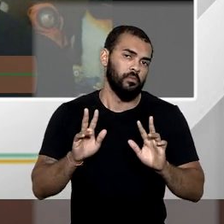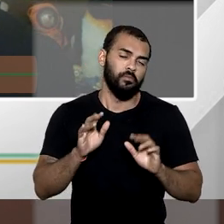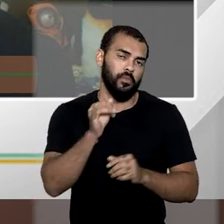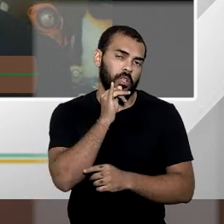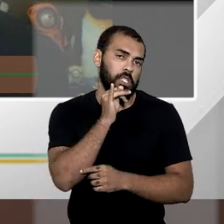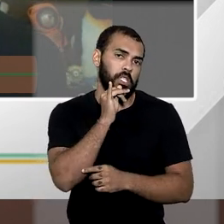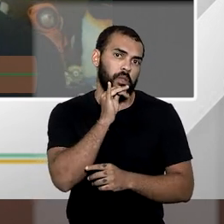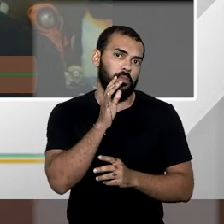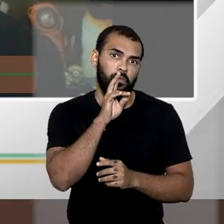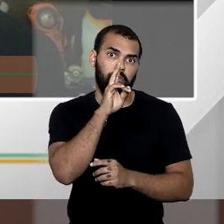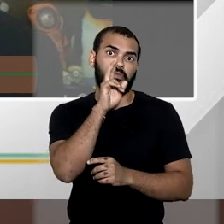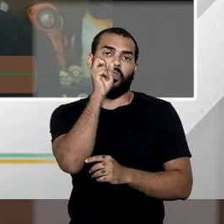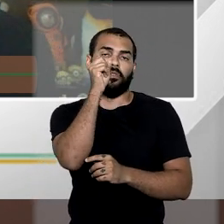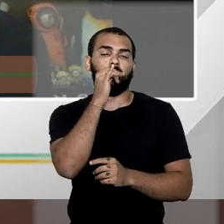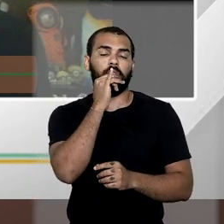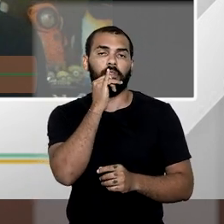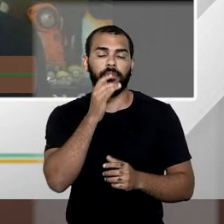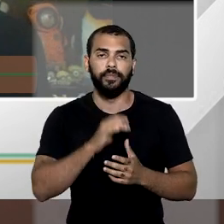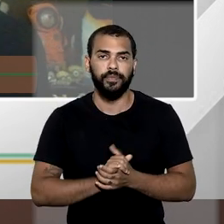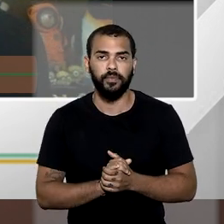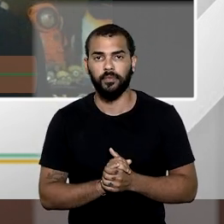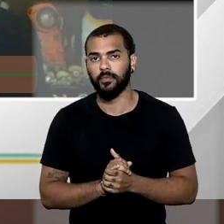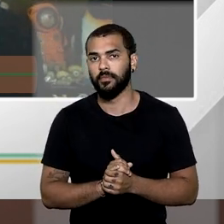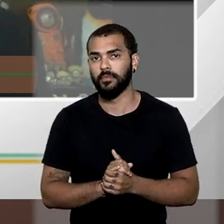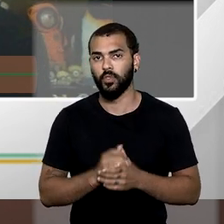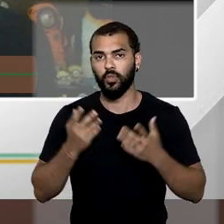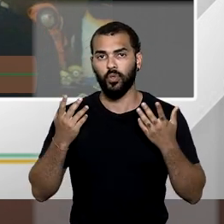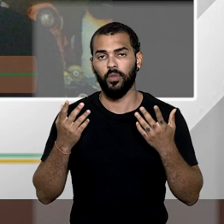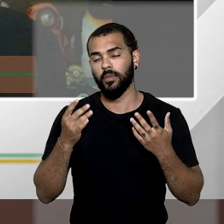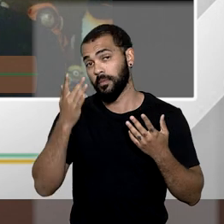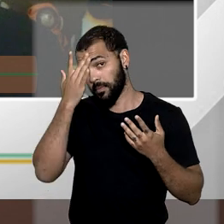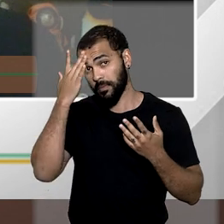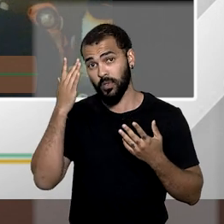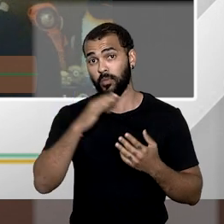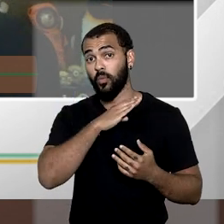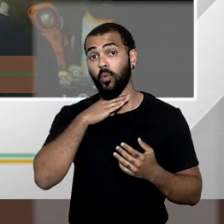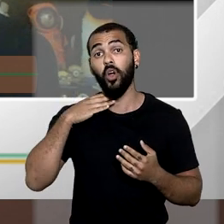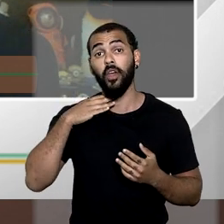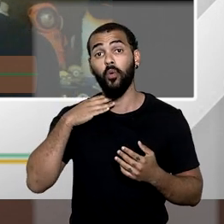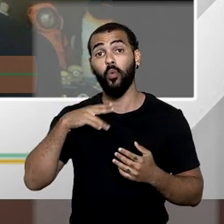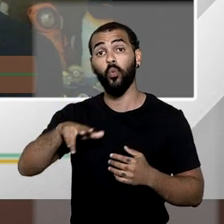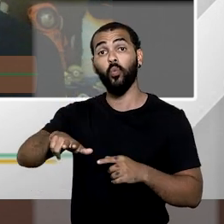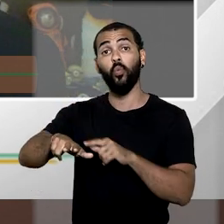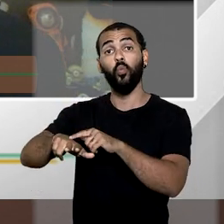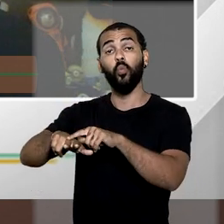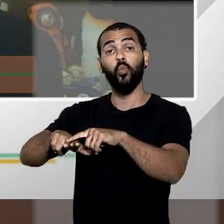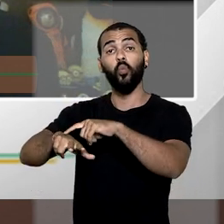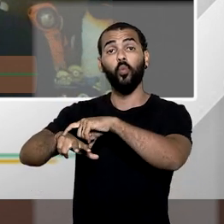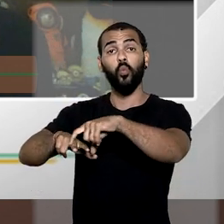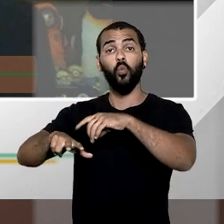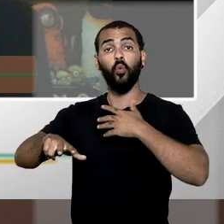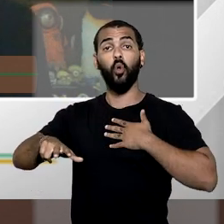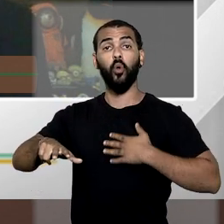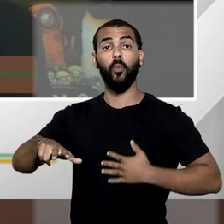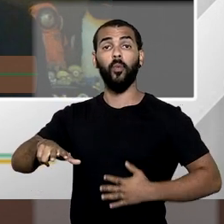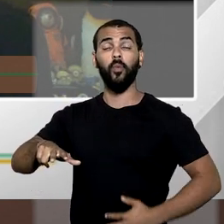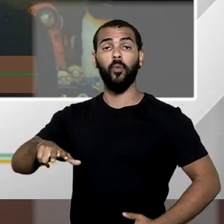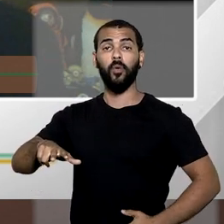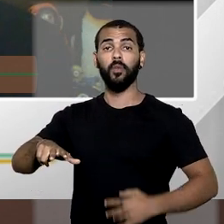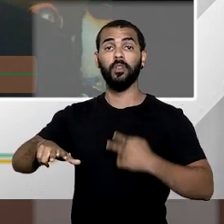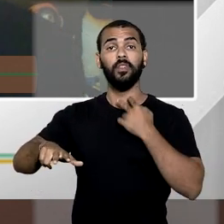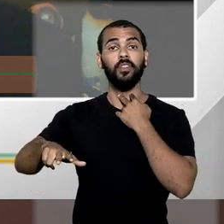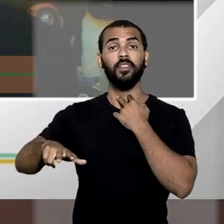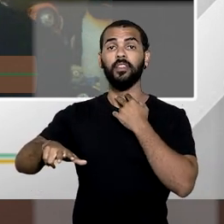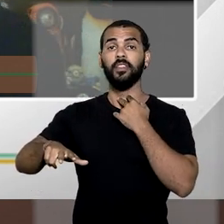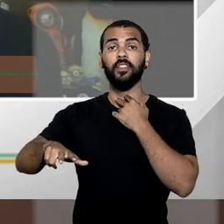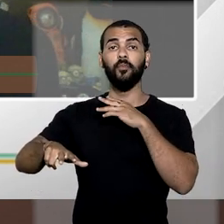Não se pode, por exemplo, desapropriar o corpo morto de alguém. De se há que interesse público haveria. Haveria para as escolas